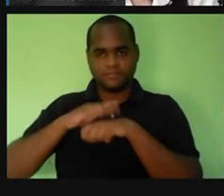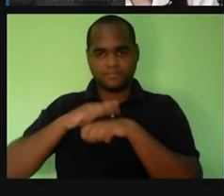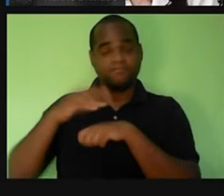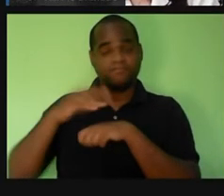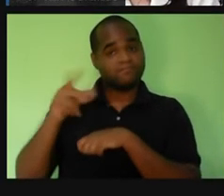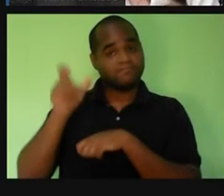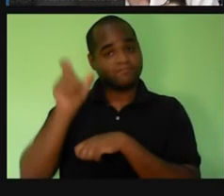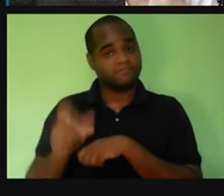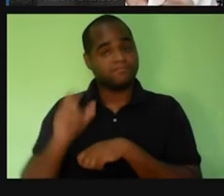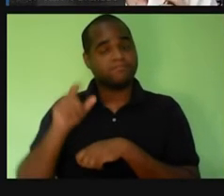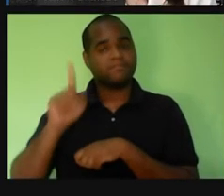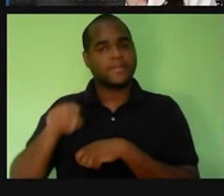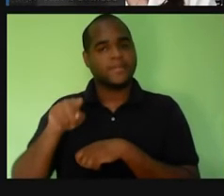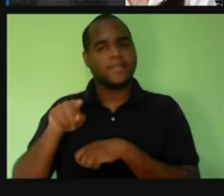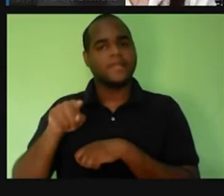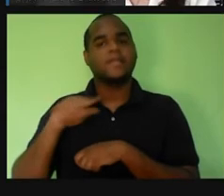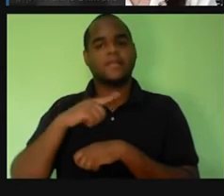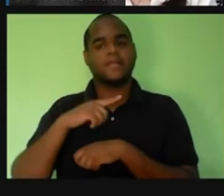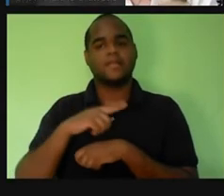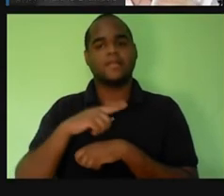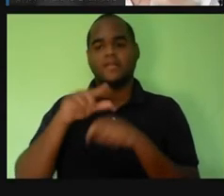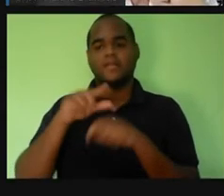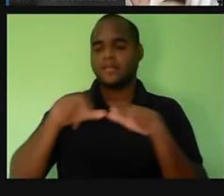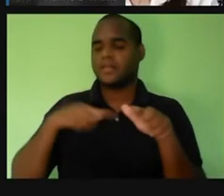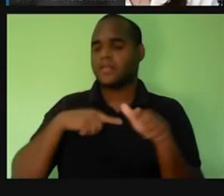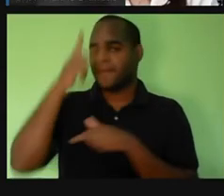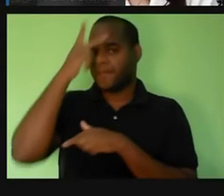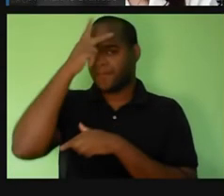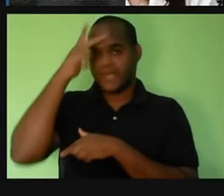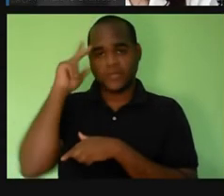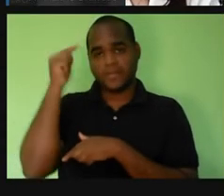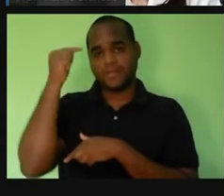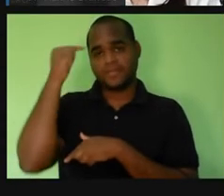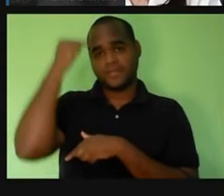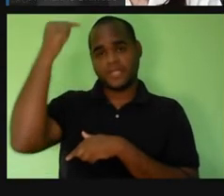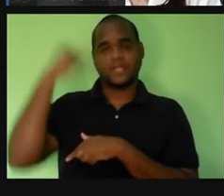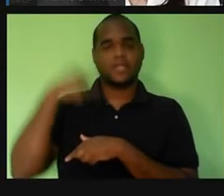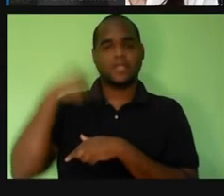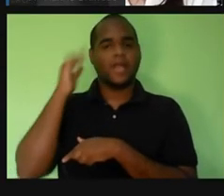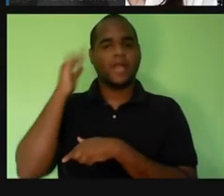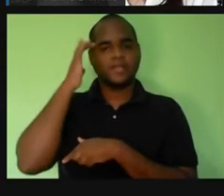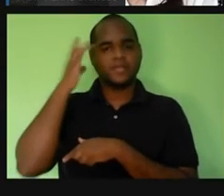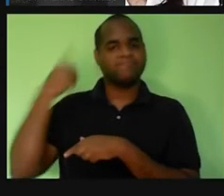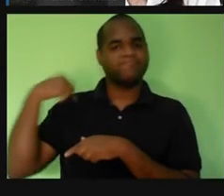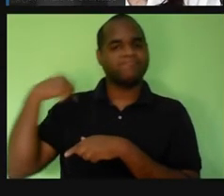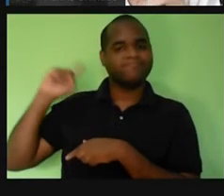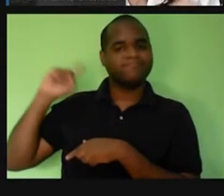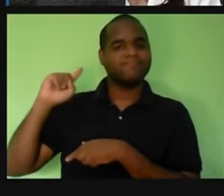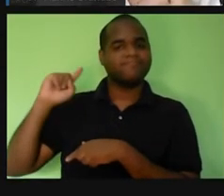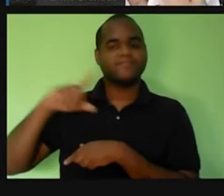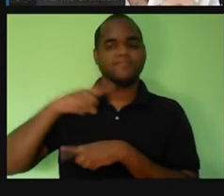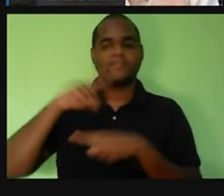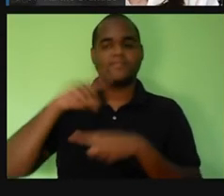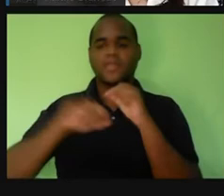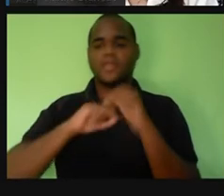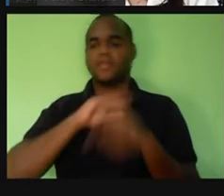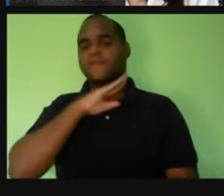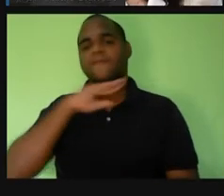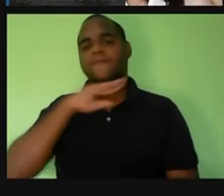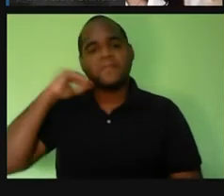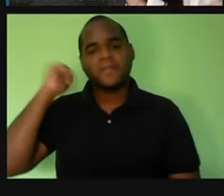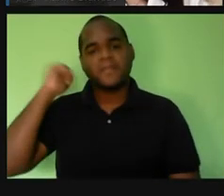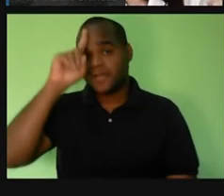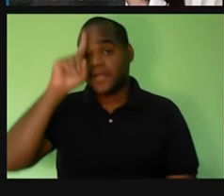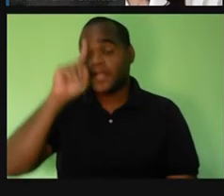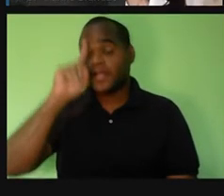mosquitos. Até então, as pessoas achavam, naquela época, né? Que a febre amarela era transmitida por